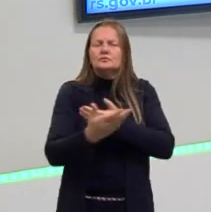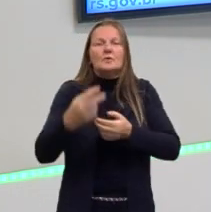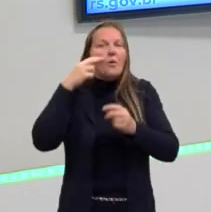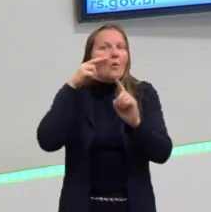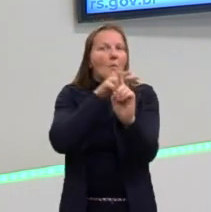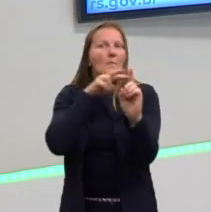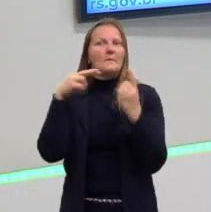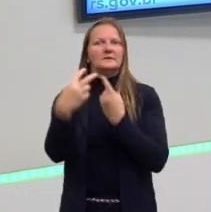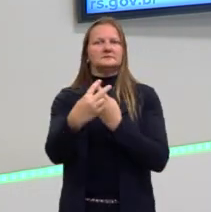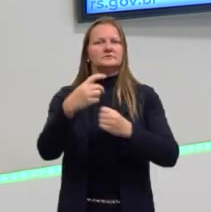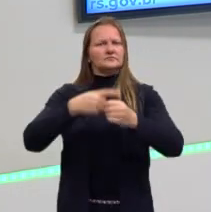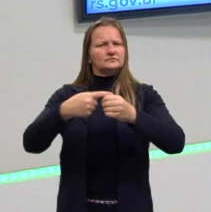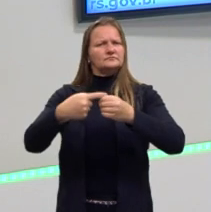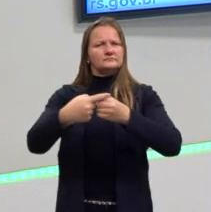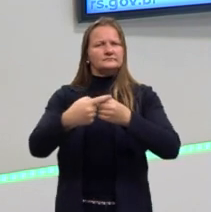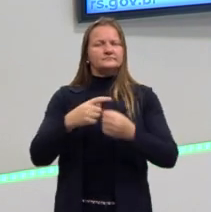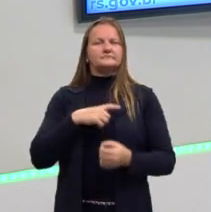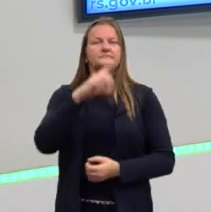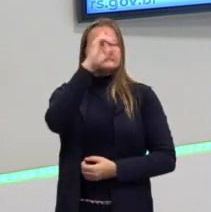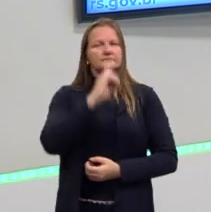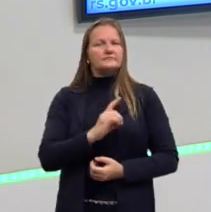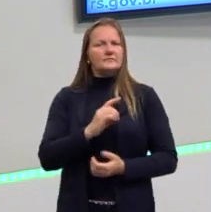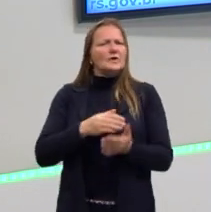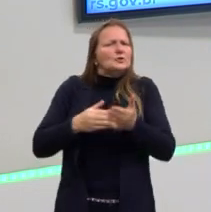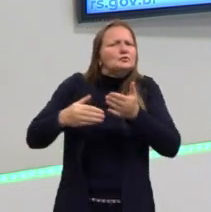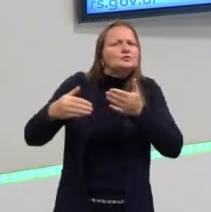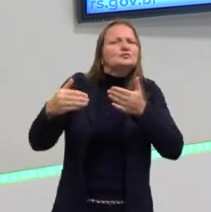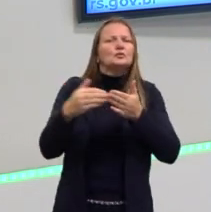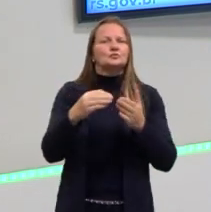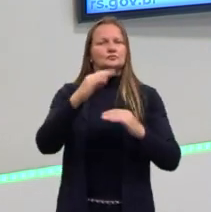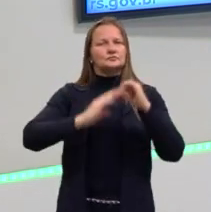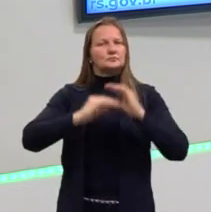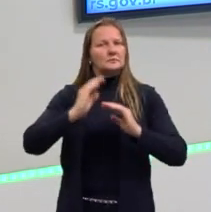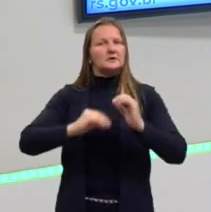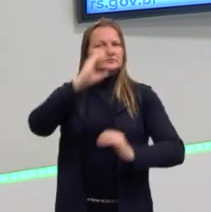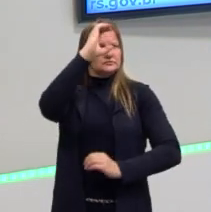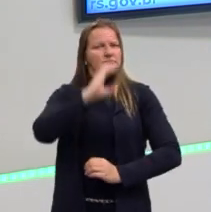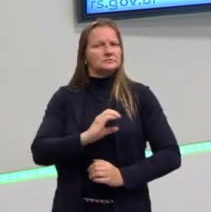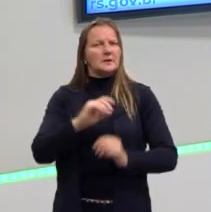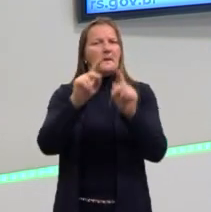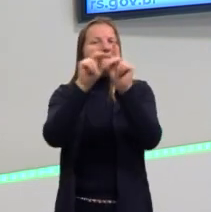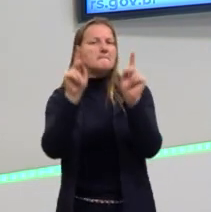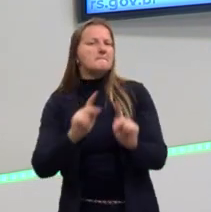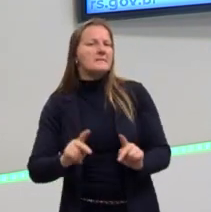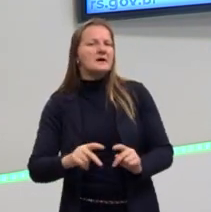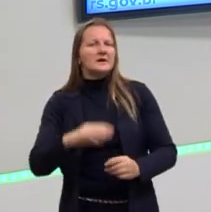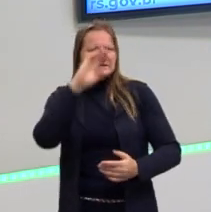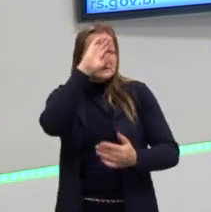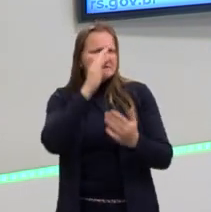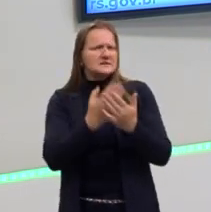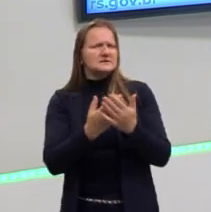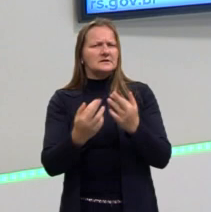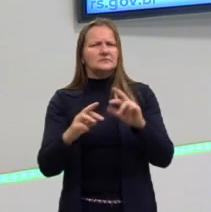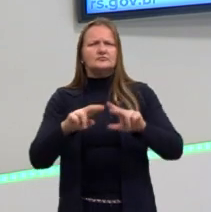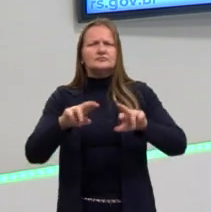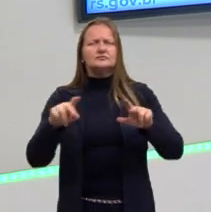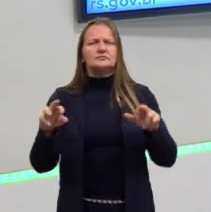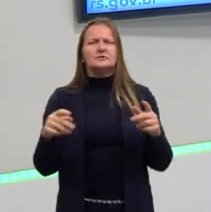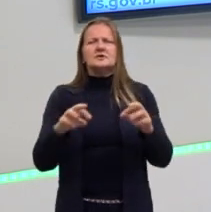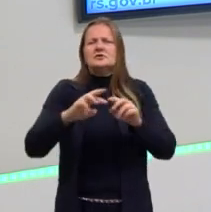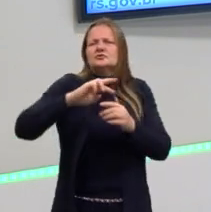para a cidade. E então, esses direitos todos de exercício da cidadania, da paz, da crença, nas